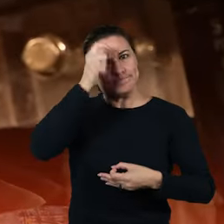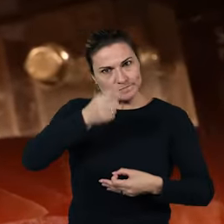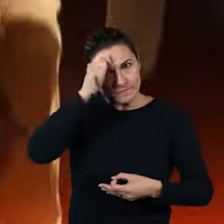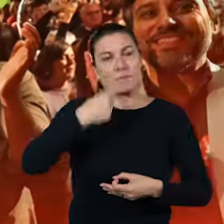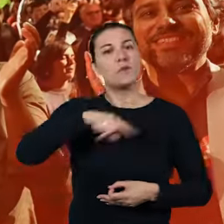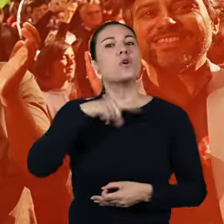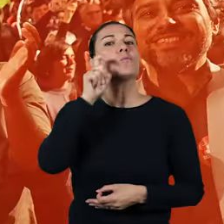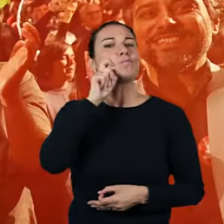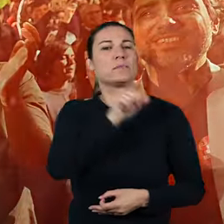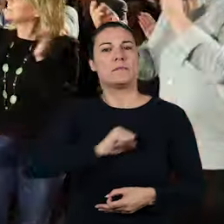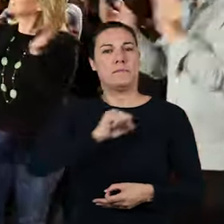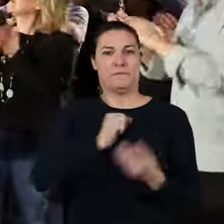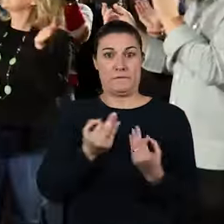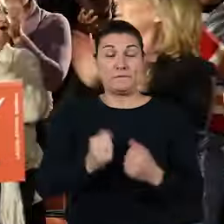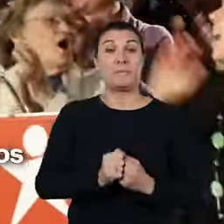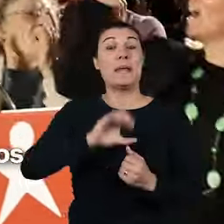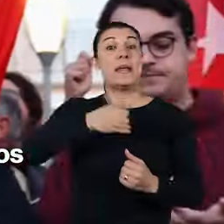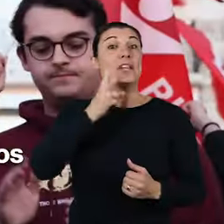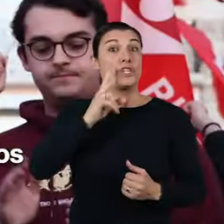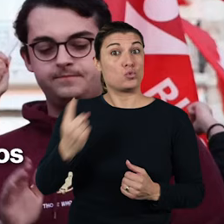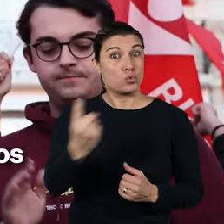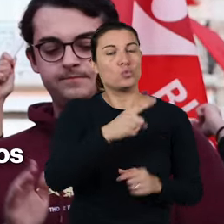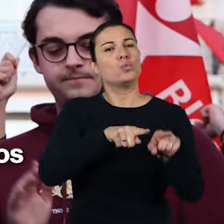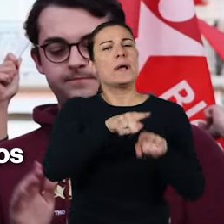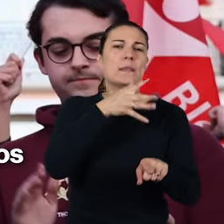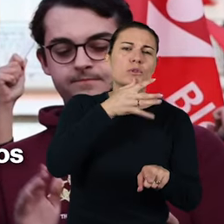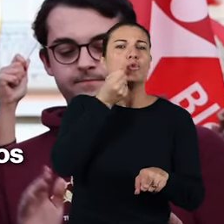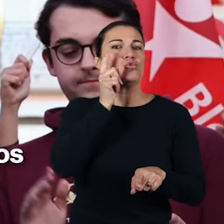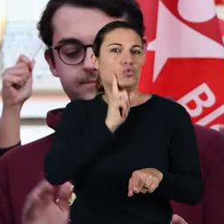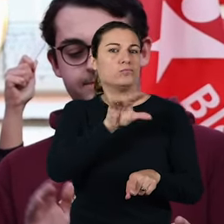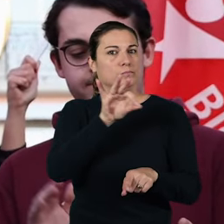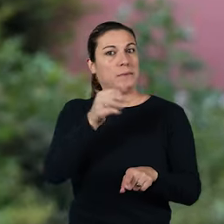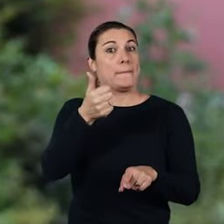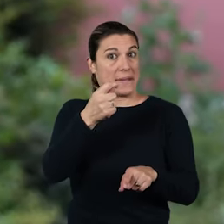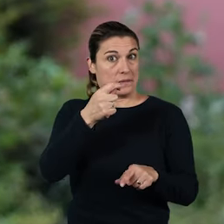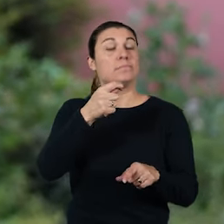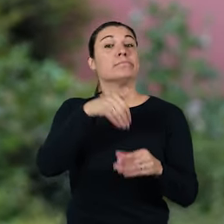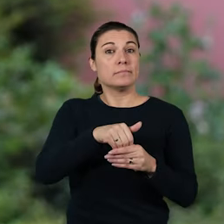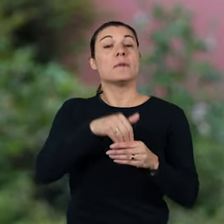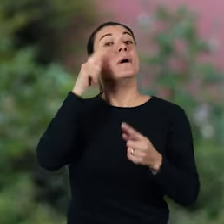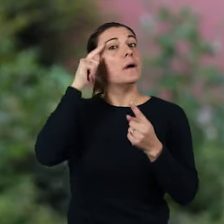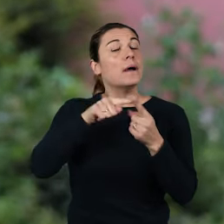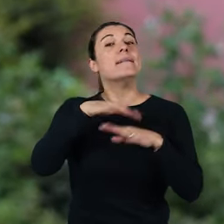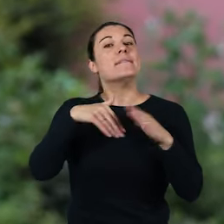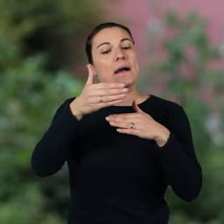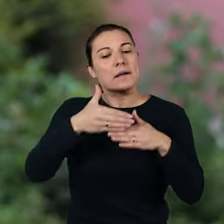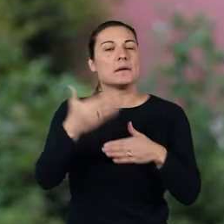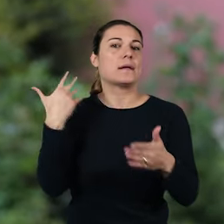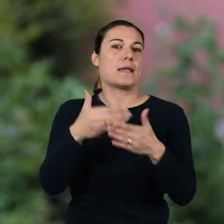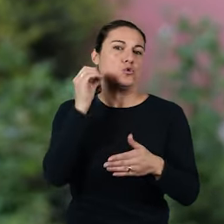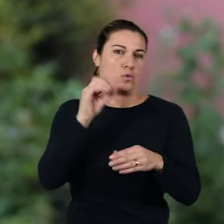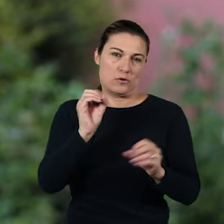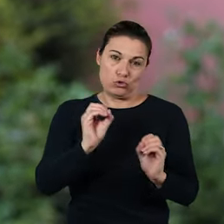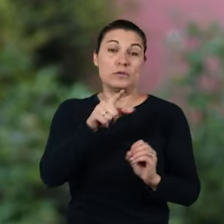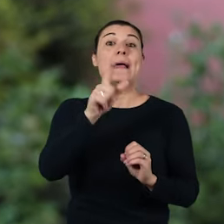dignidade, a nossa segurança. Em cada distrito elegemos deputadas e deputados do Bloco de Esquerda para fazer o que nunca foi feito.